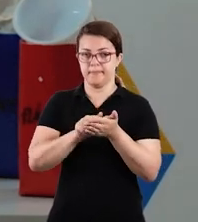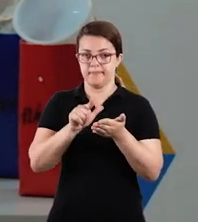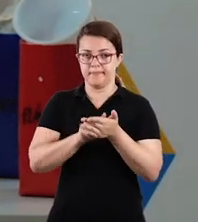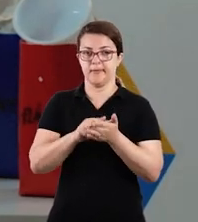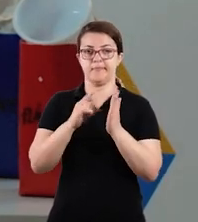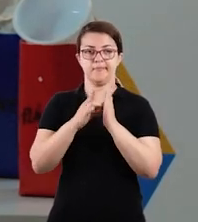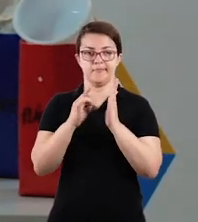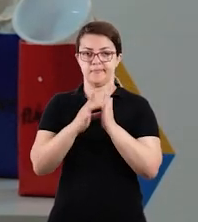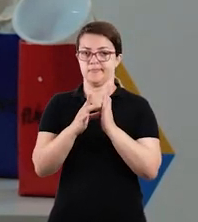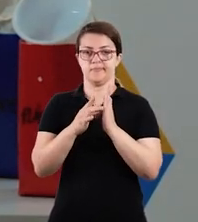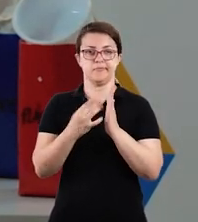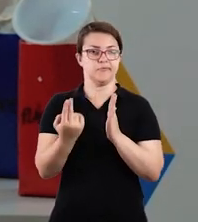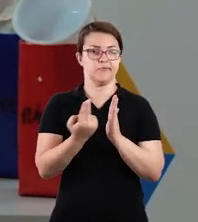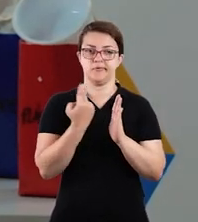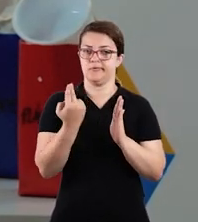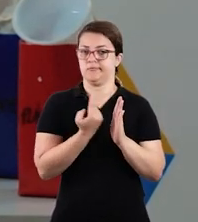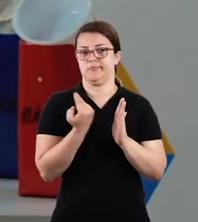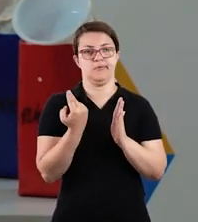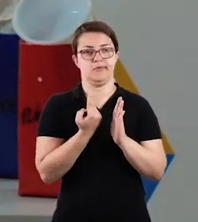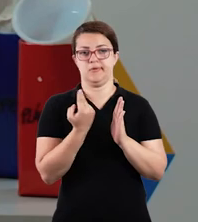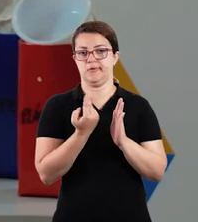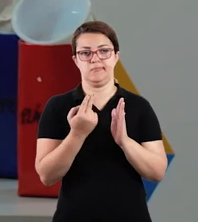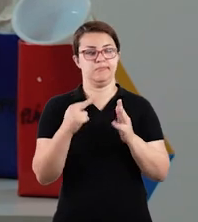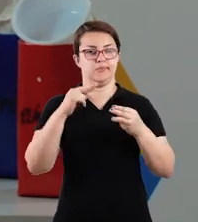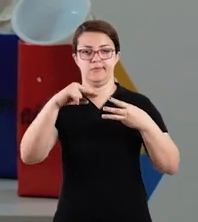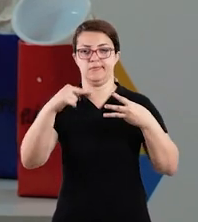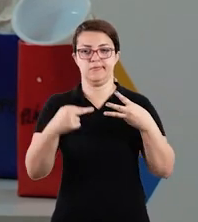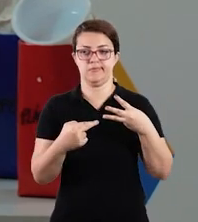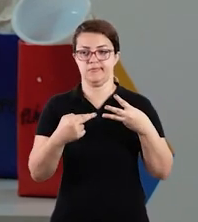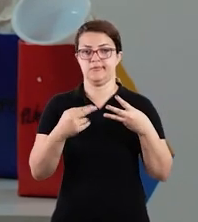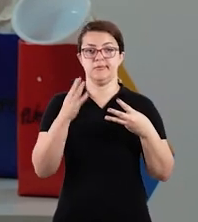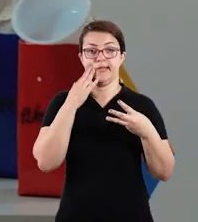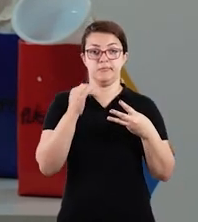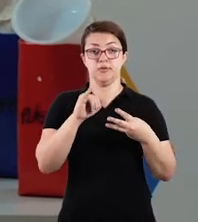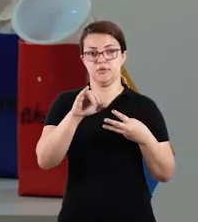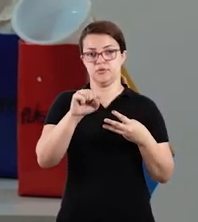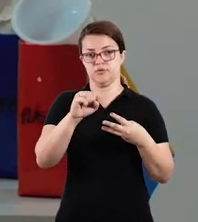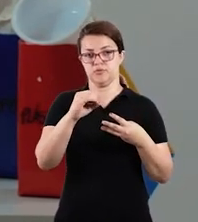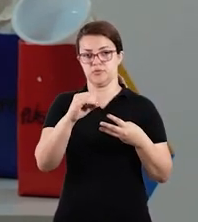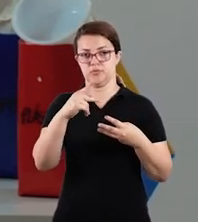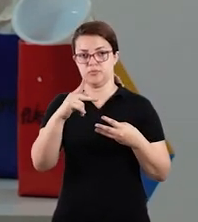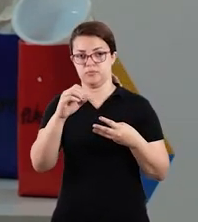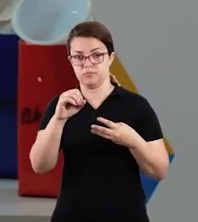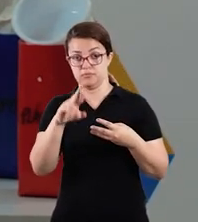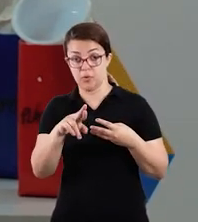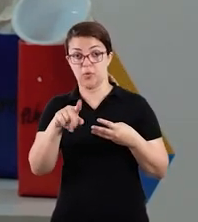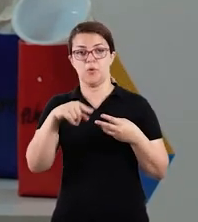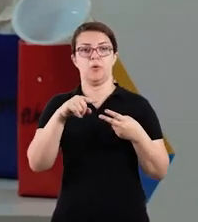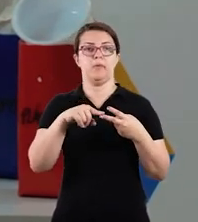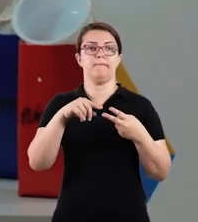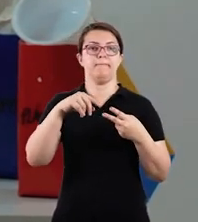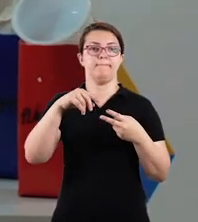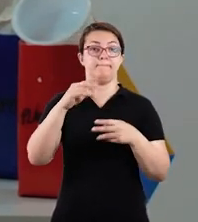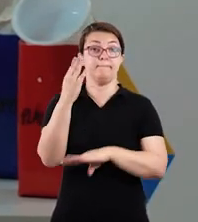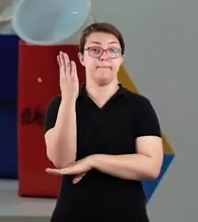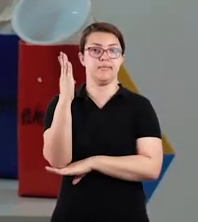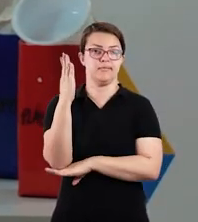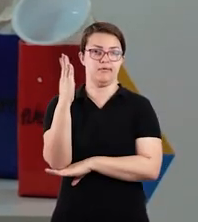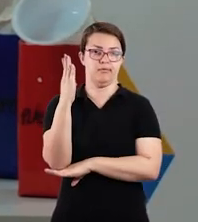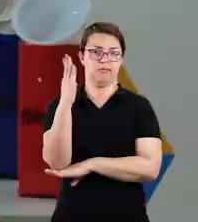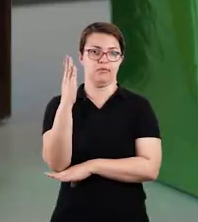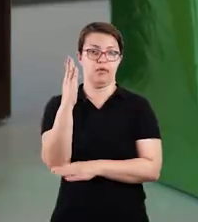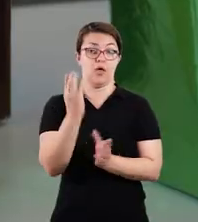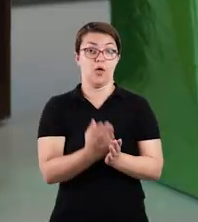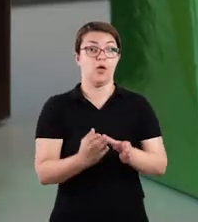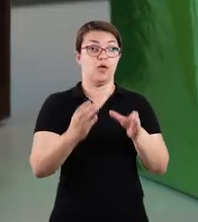mesmo dos recicláveis, produtos que não são recicláveis. Às vezes, até mesmo assim, o isopor, a madeira. Esses aqui vão